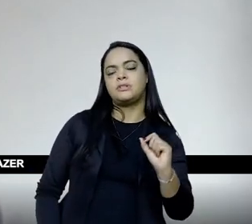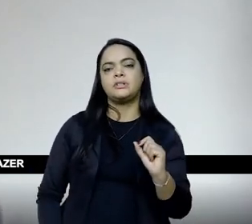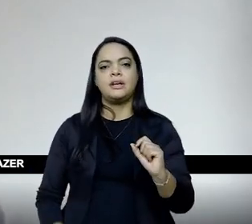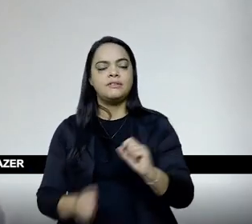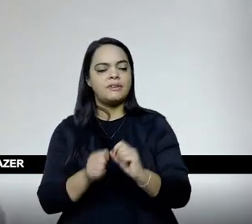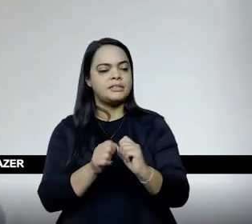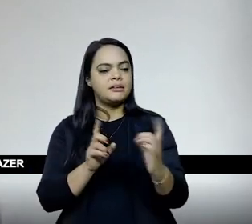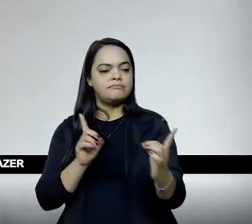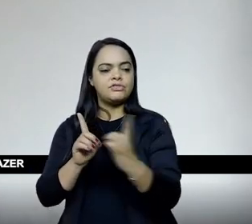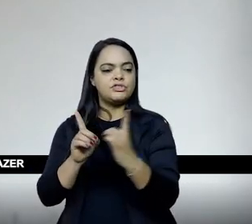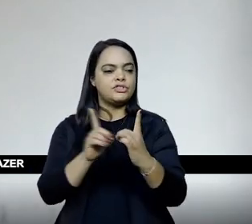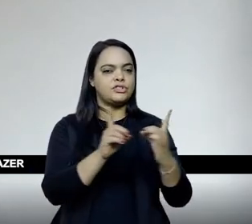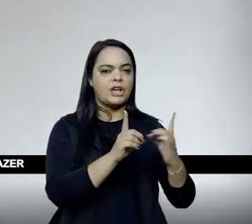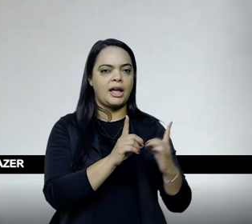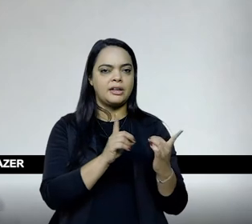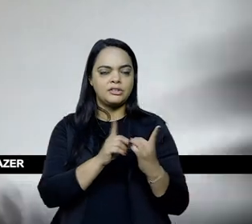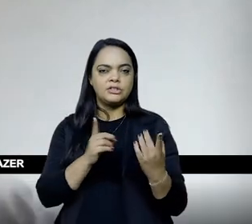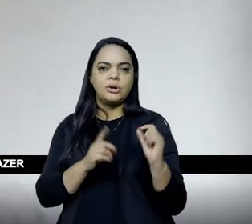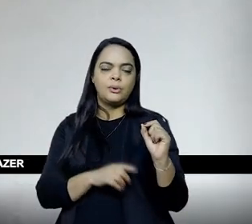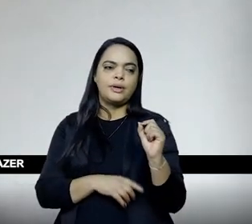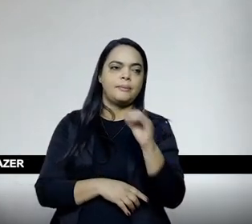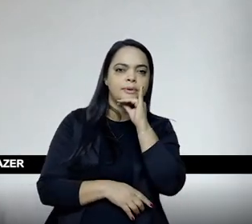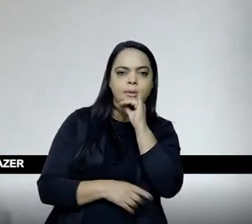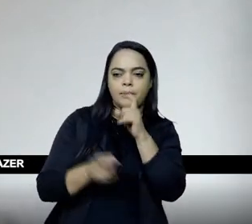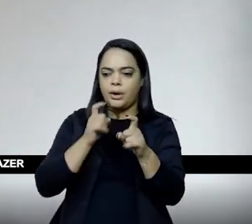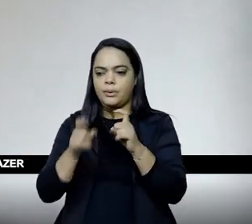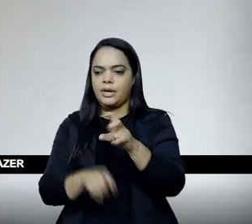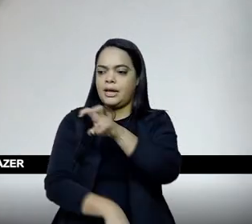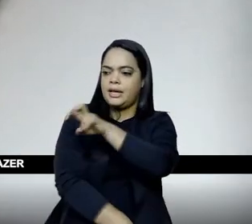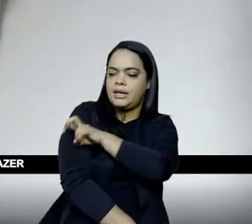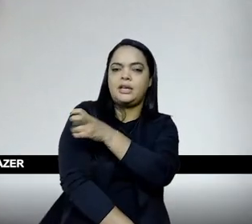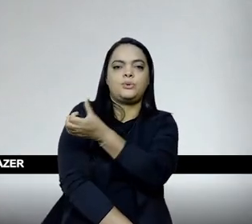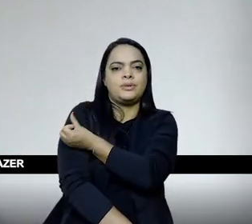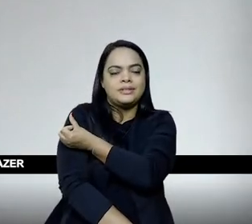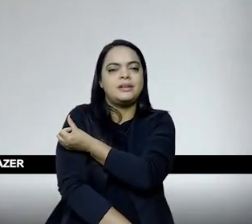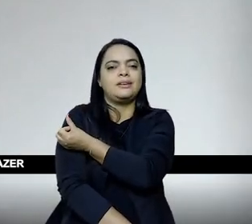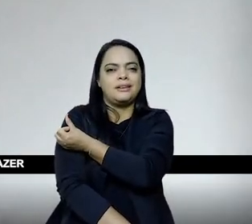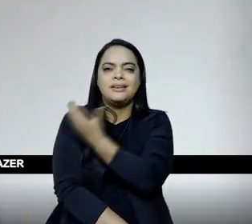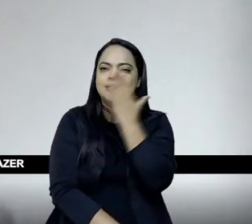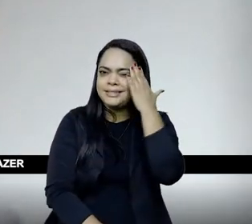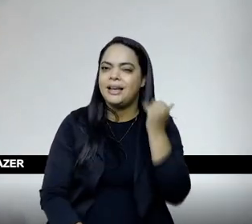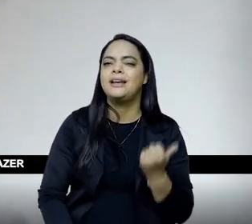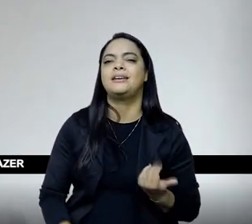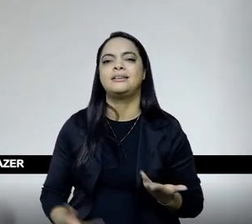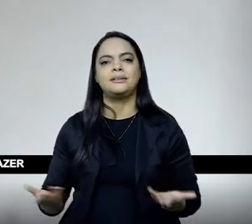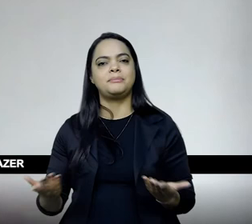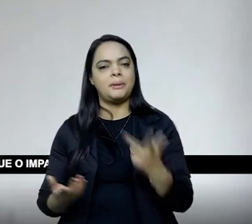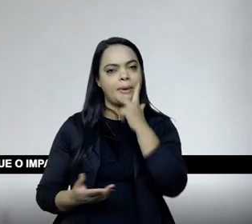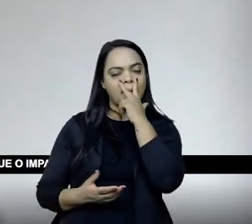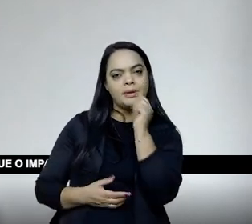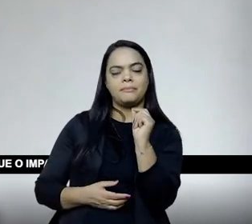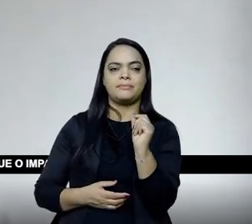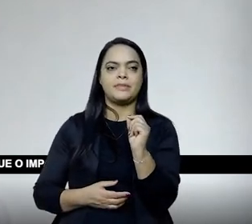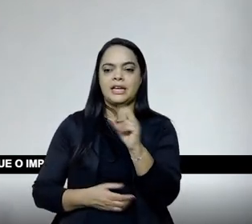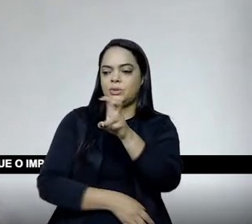fazer sequências didáticas reunindo agora o quinto, sexto ano, sabe? Fazer